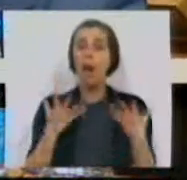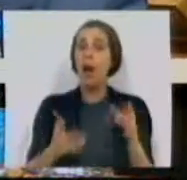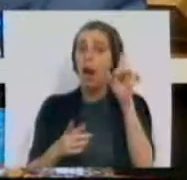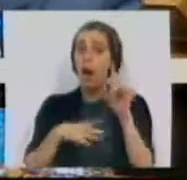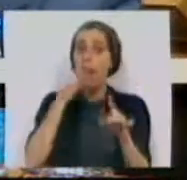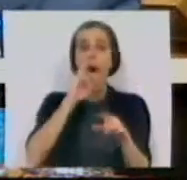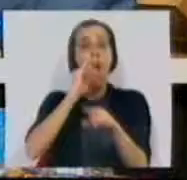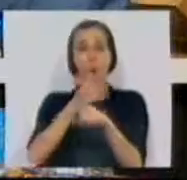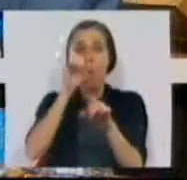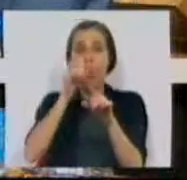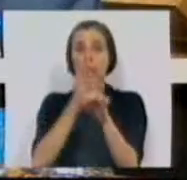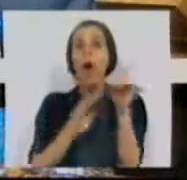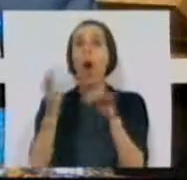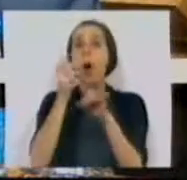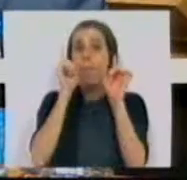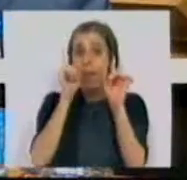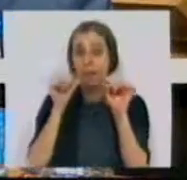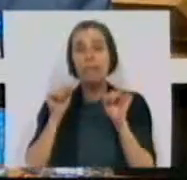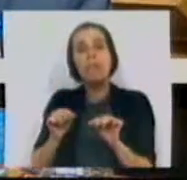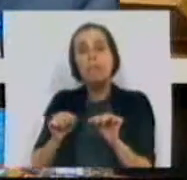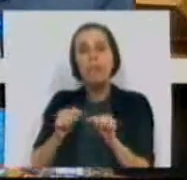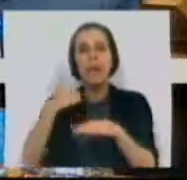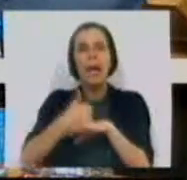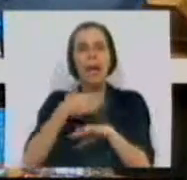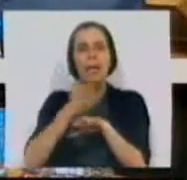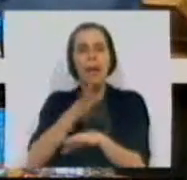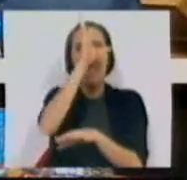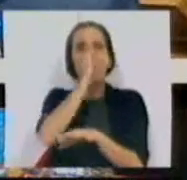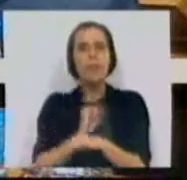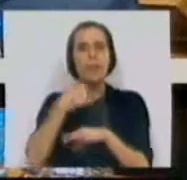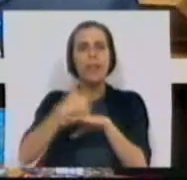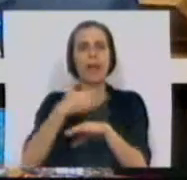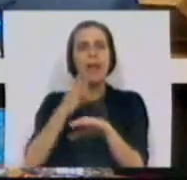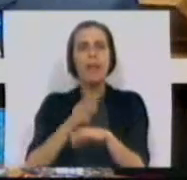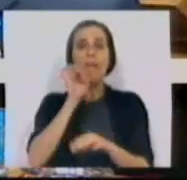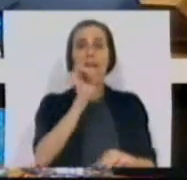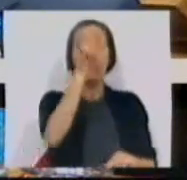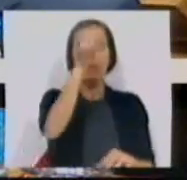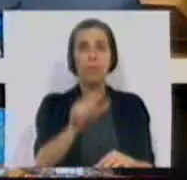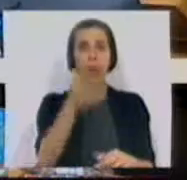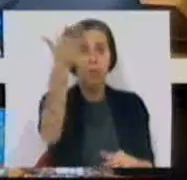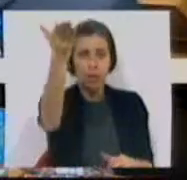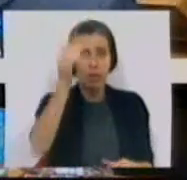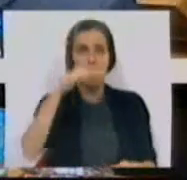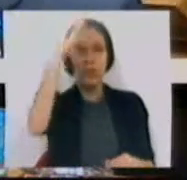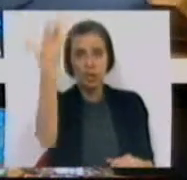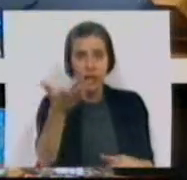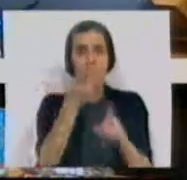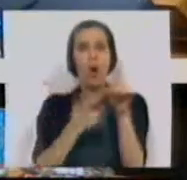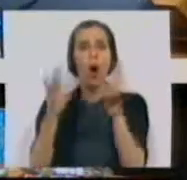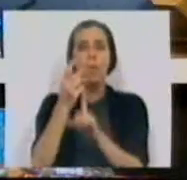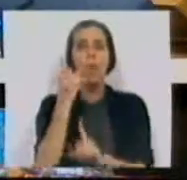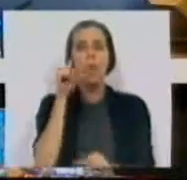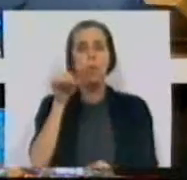agora também lhe digo, há outra que aumenta. É a dos gabinetes ministeriais, dos gabinetes de vossas excelências, que aumentam